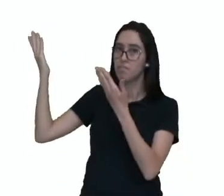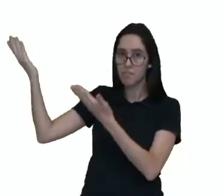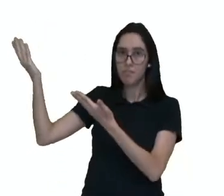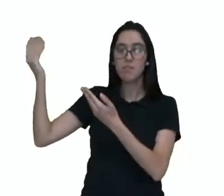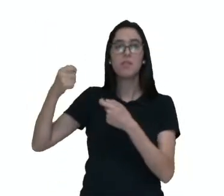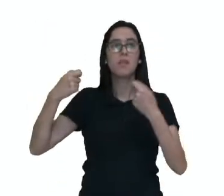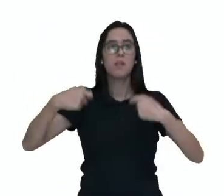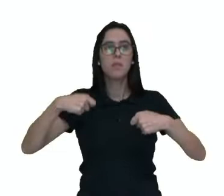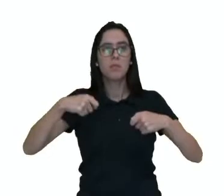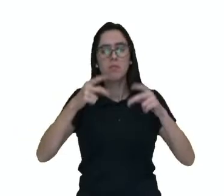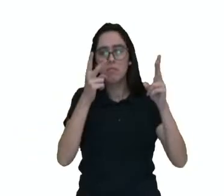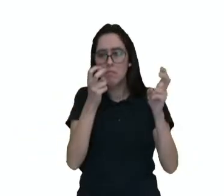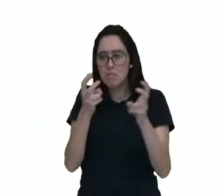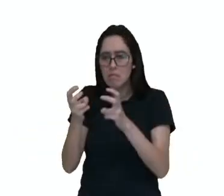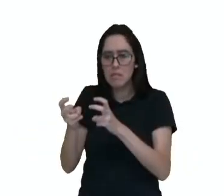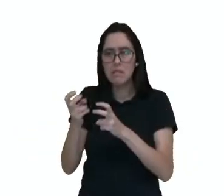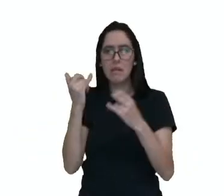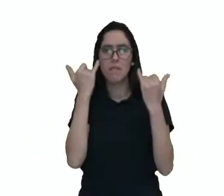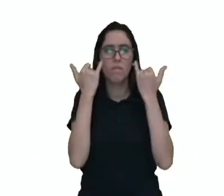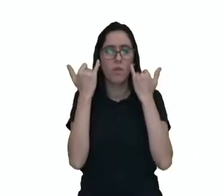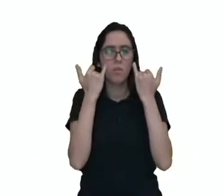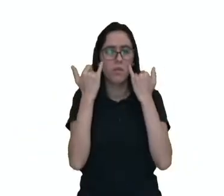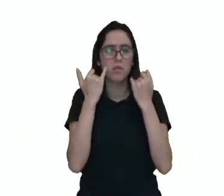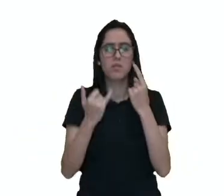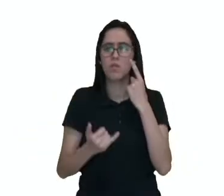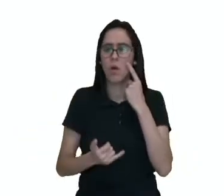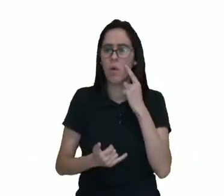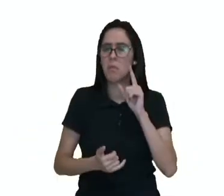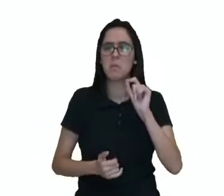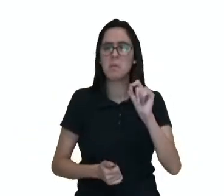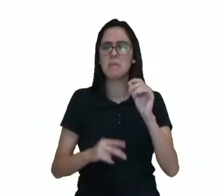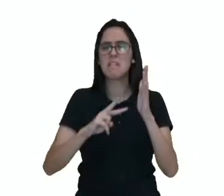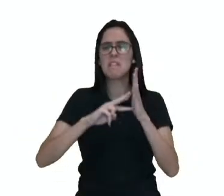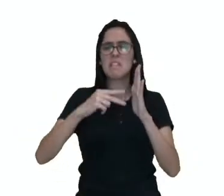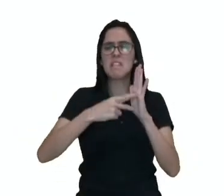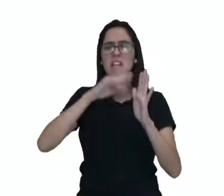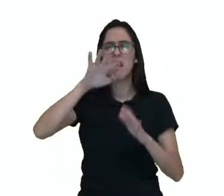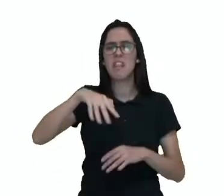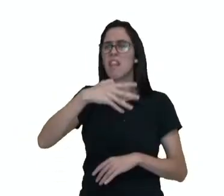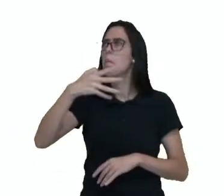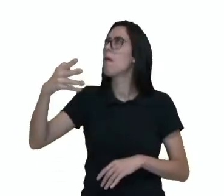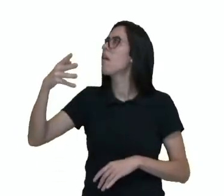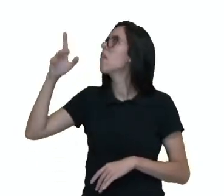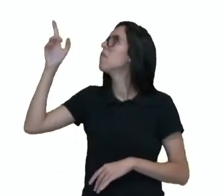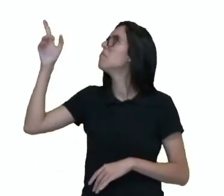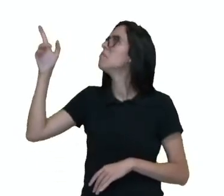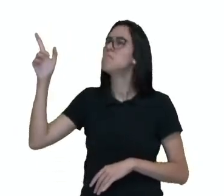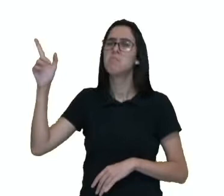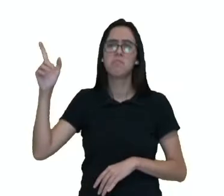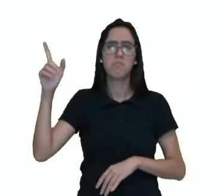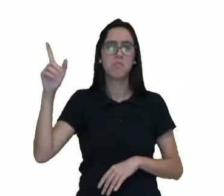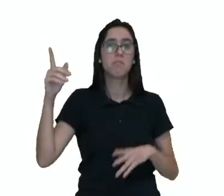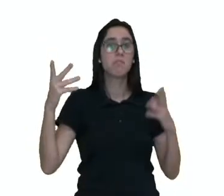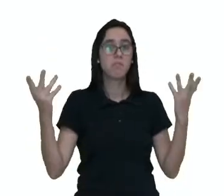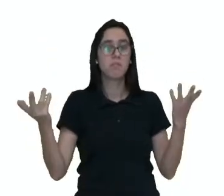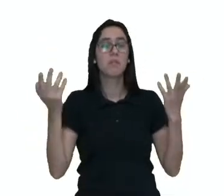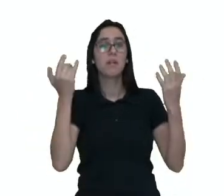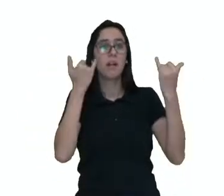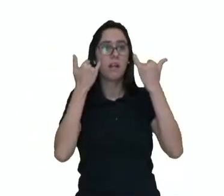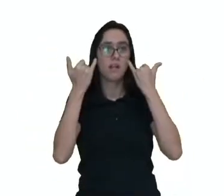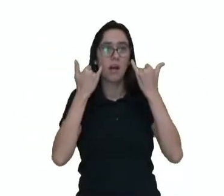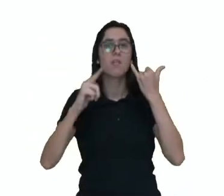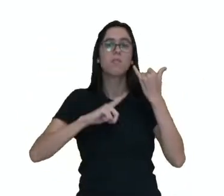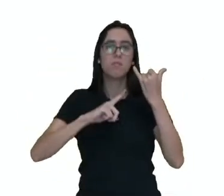tem que começar a identificar os dados, vamos tentar interpretar o que que essa tabela está trazendo de informações para a gente. Então, os dados, eles ficam